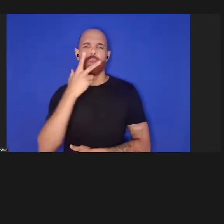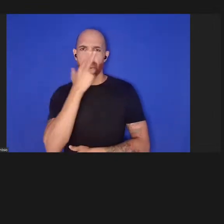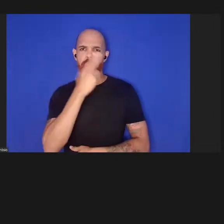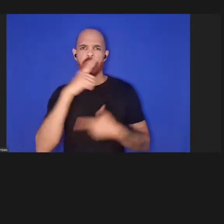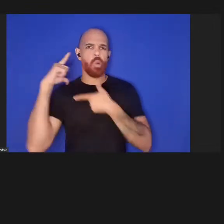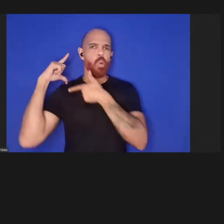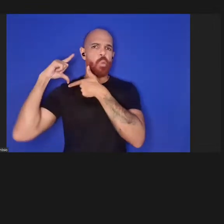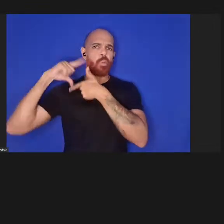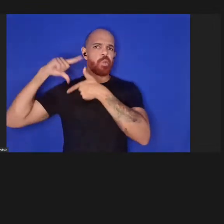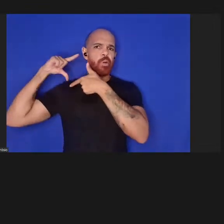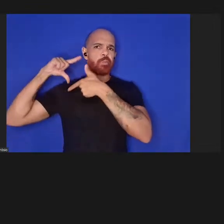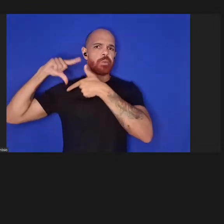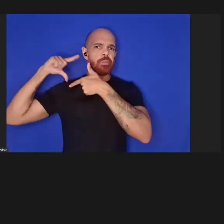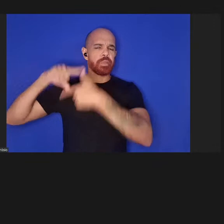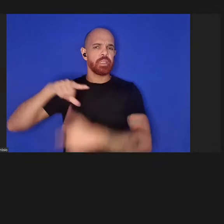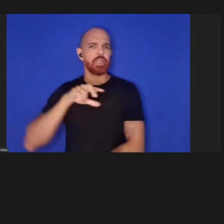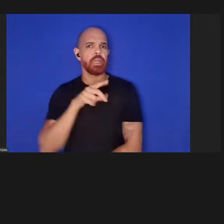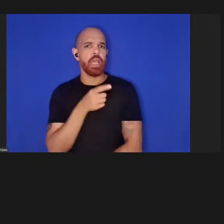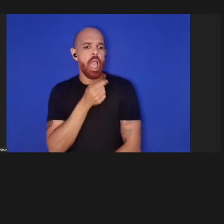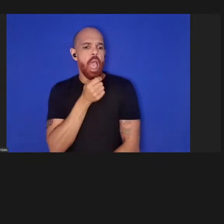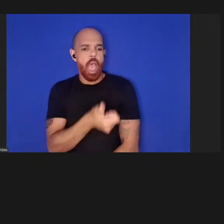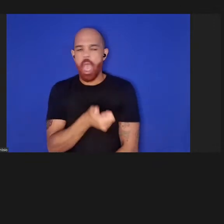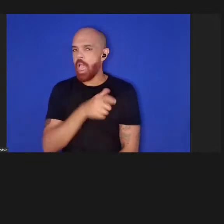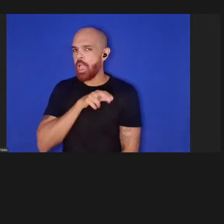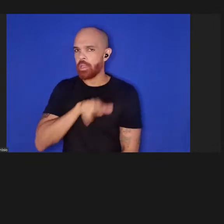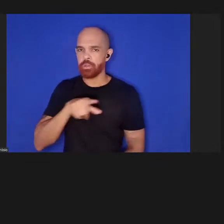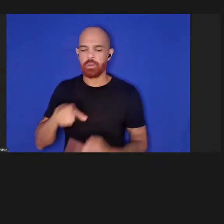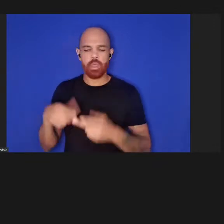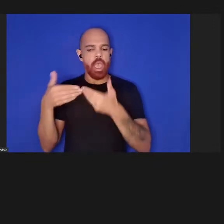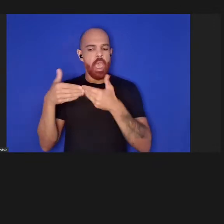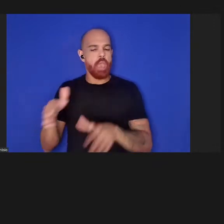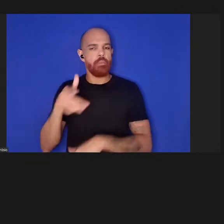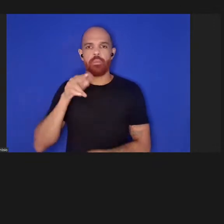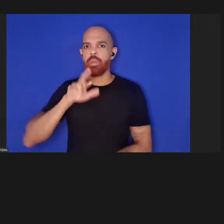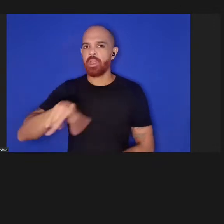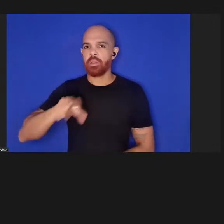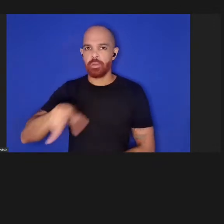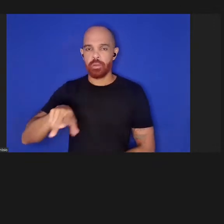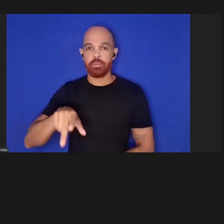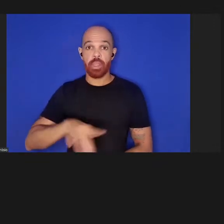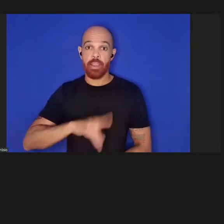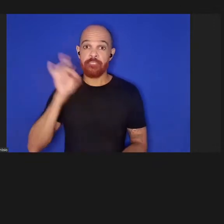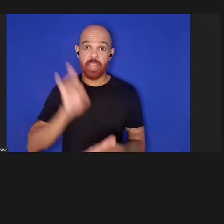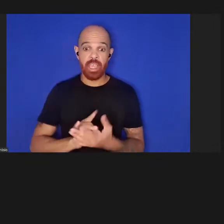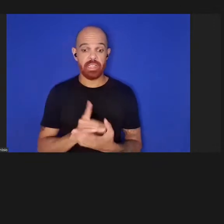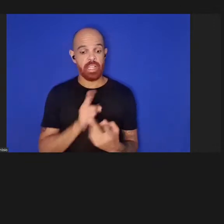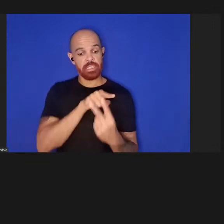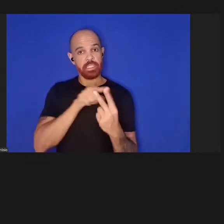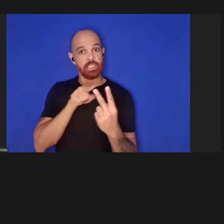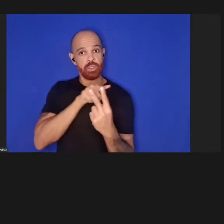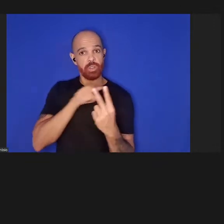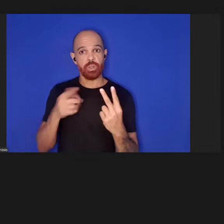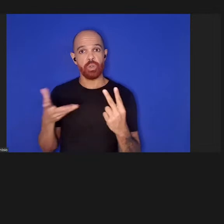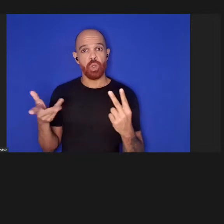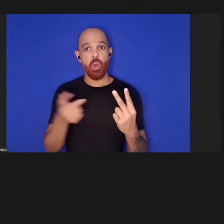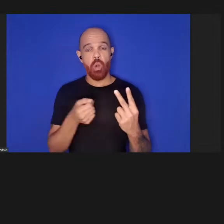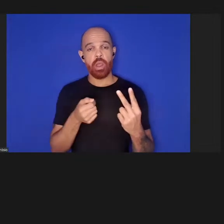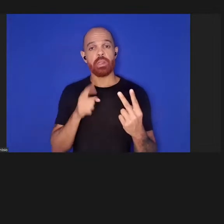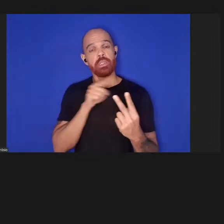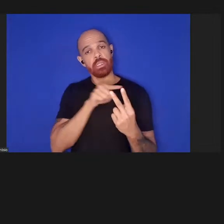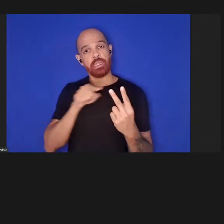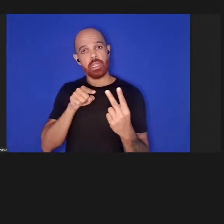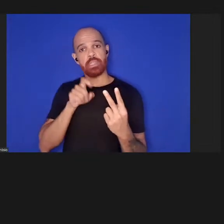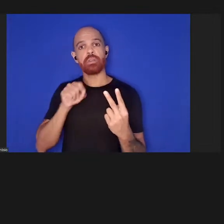ela nem é rápida e nem é aberta. Na verdade, essas qualidades são as qualidades de